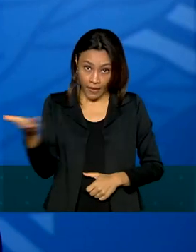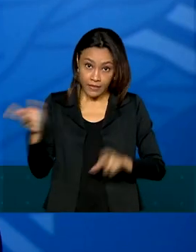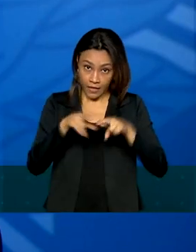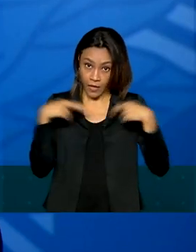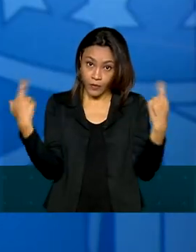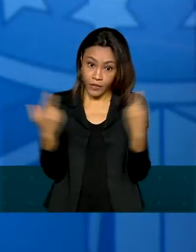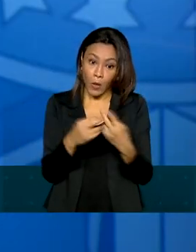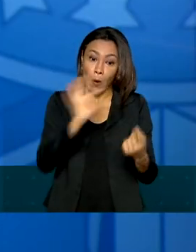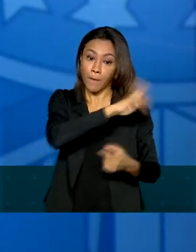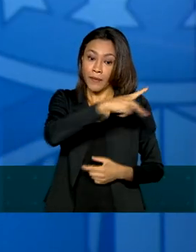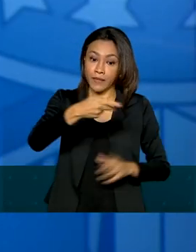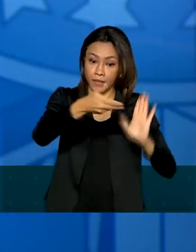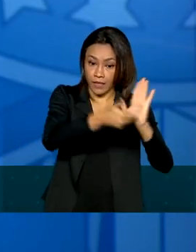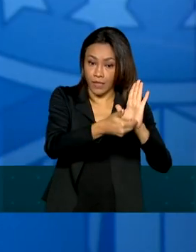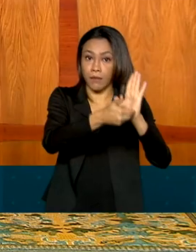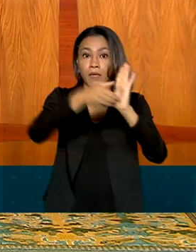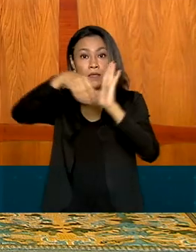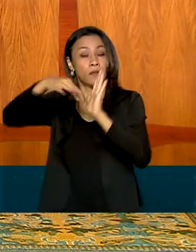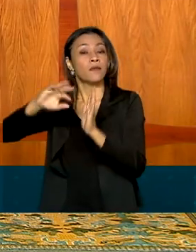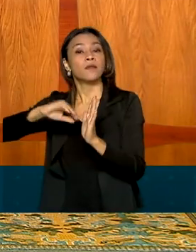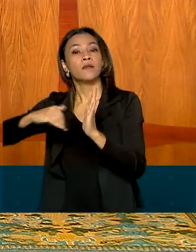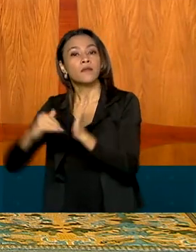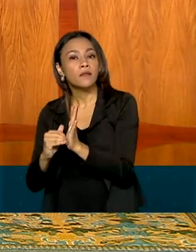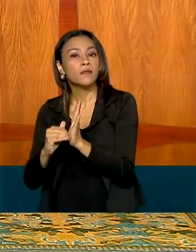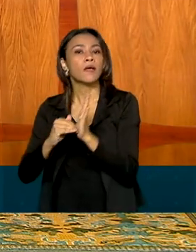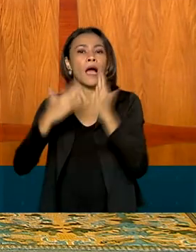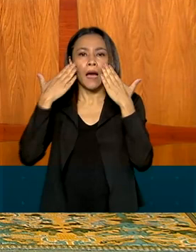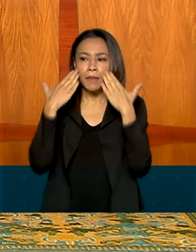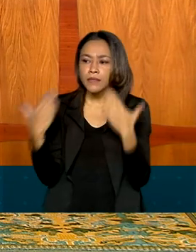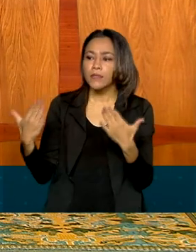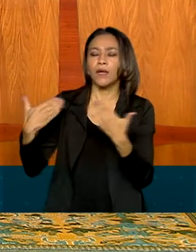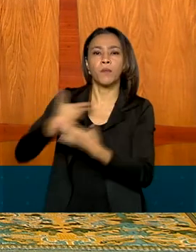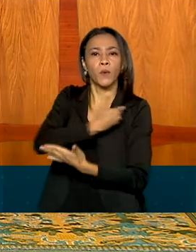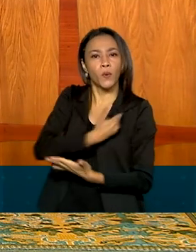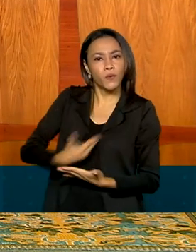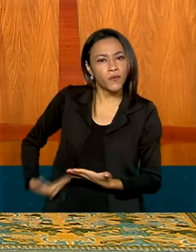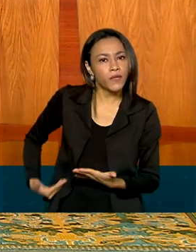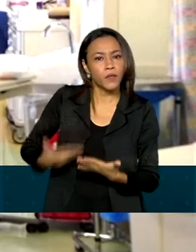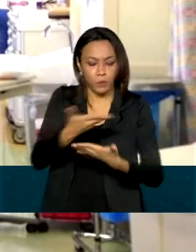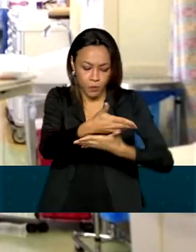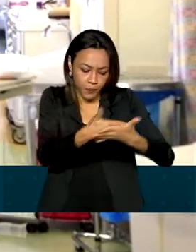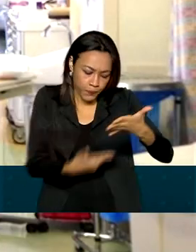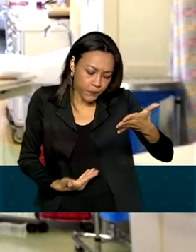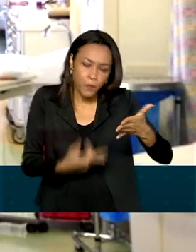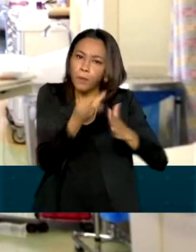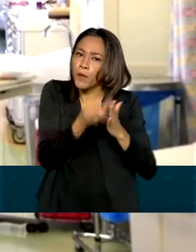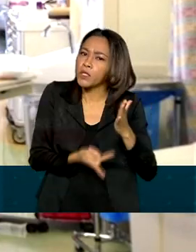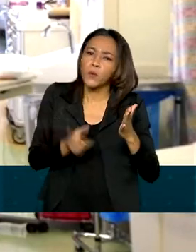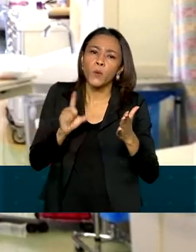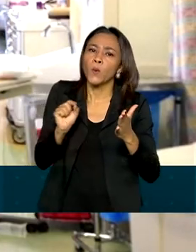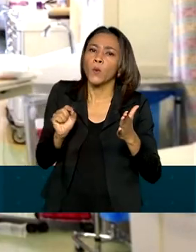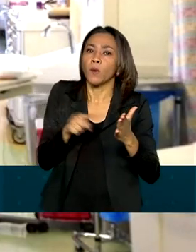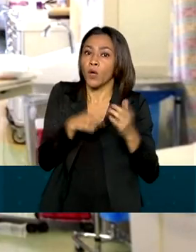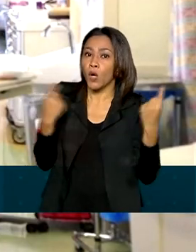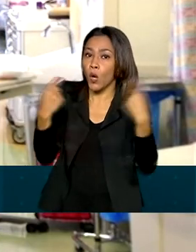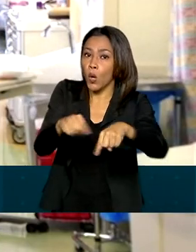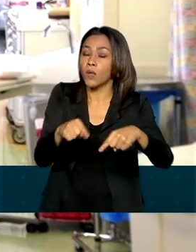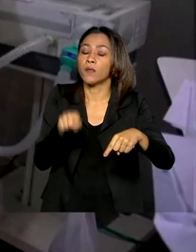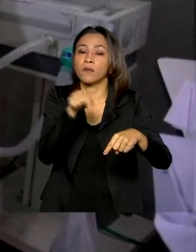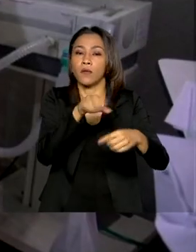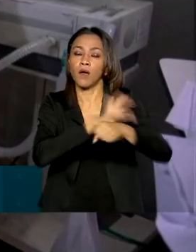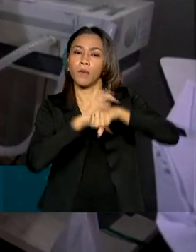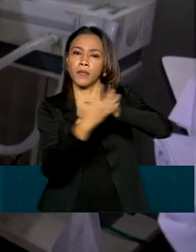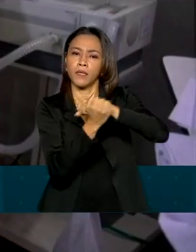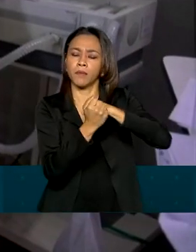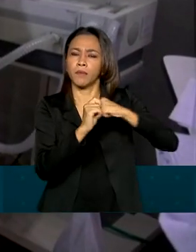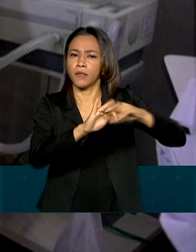presidentes do Senado e da Câmara apresentaram ao governo projetos para auxiliar no combate à pandemia. Um deles viabiliza a contratação de leitos